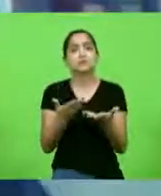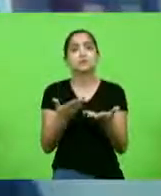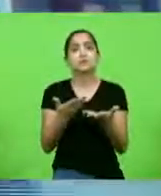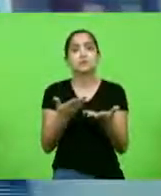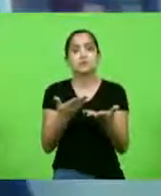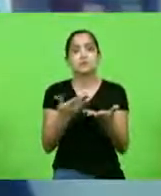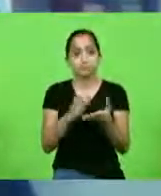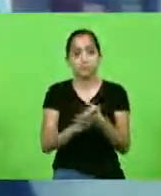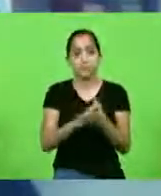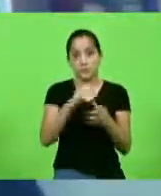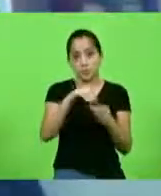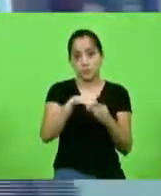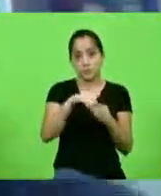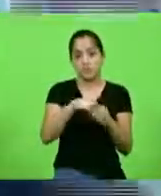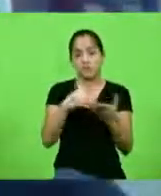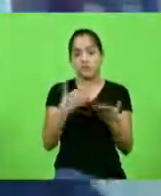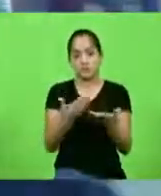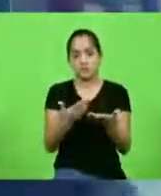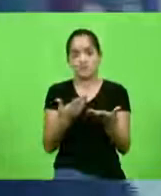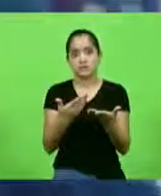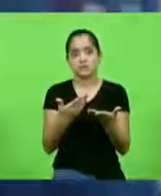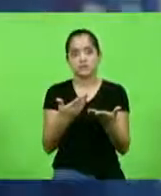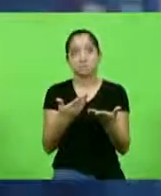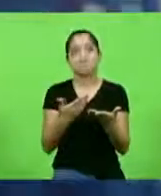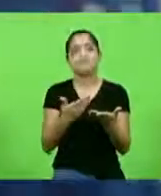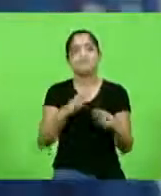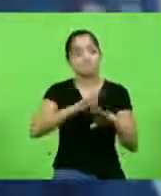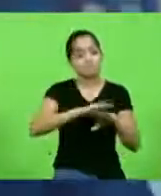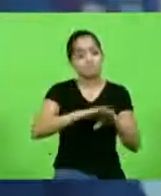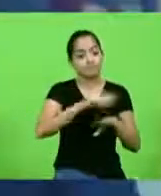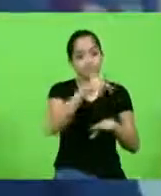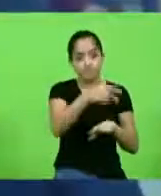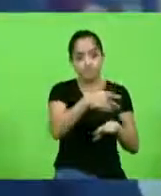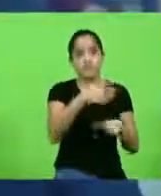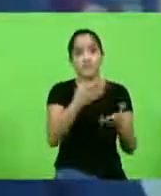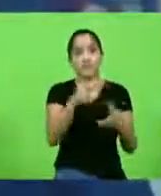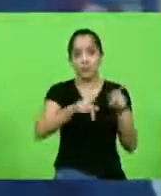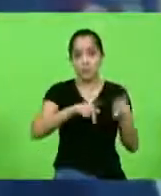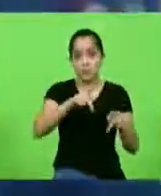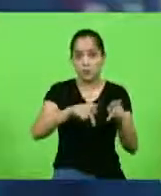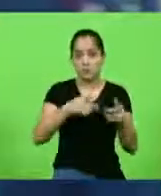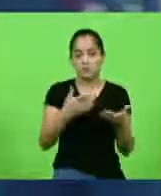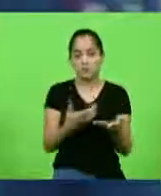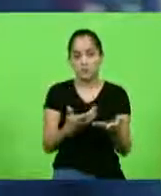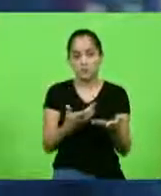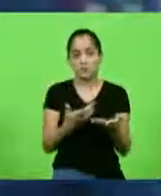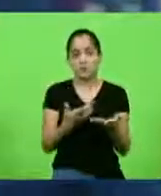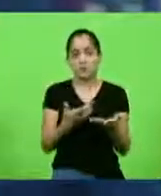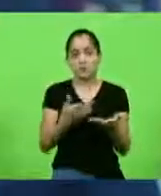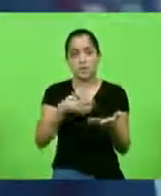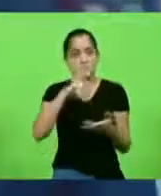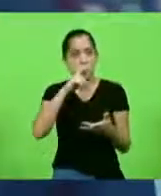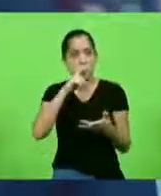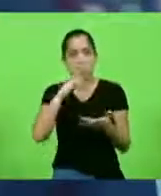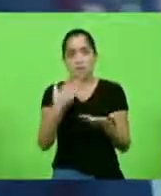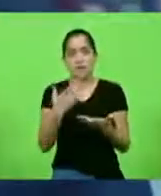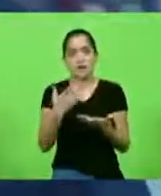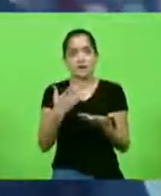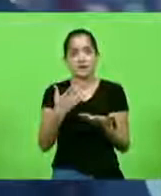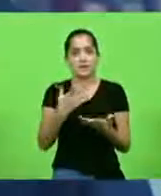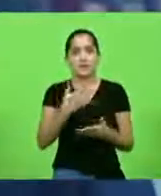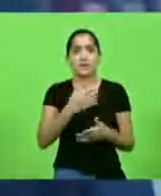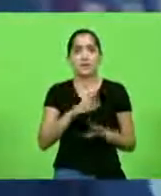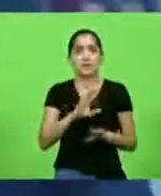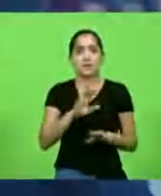os mandatos que foram designados pela população foram cassados. Aí sim, como meu pai mesmo não tinha nem número, era aí